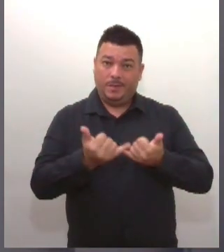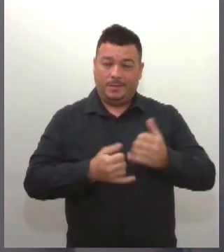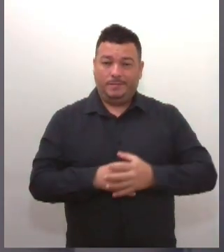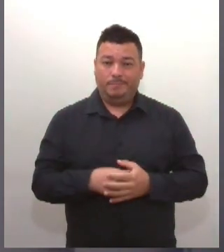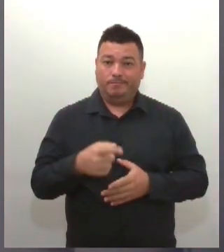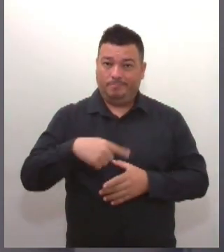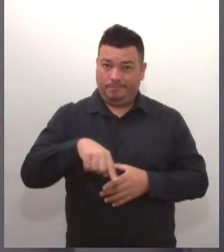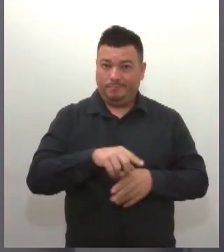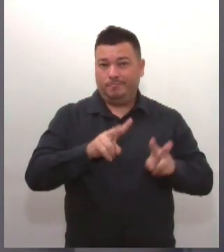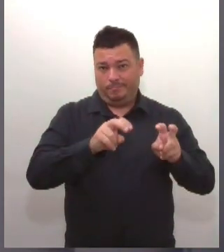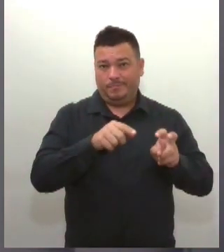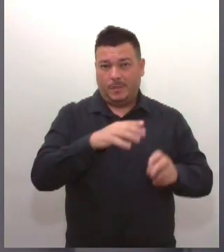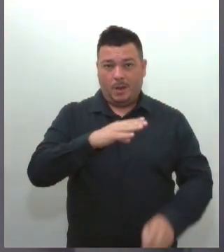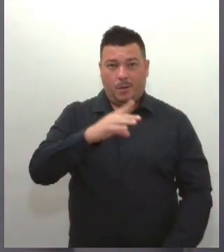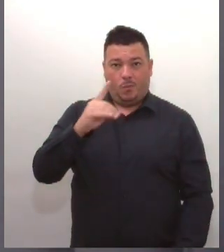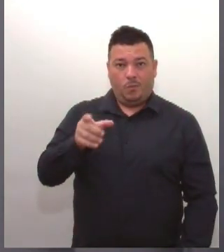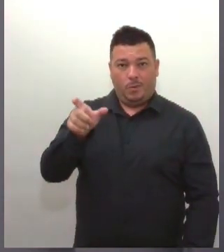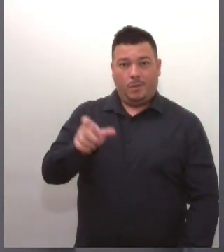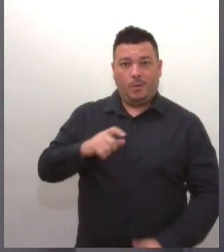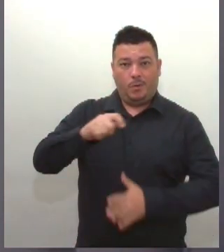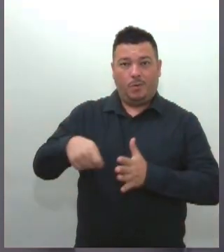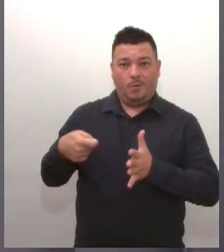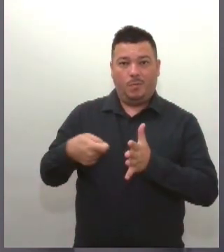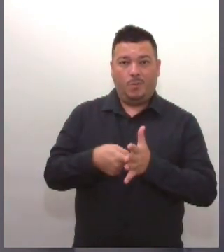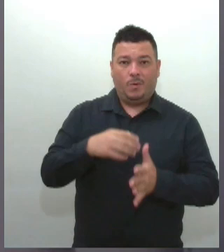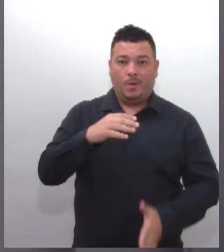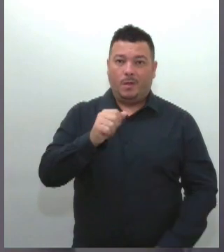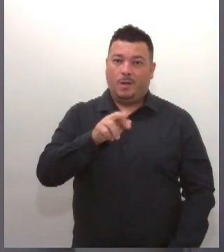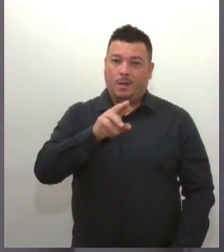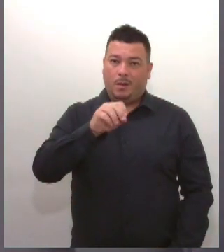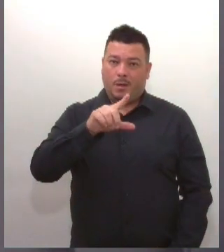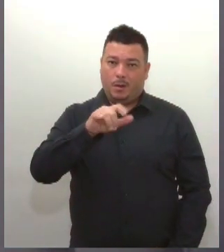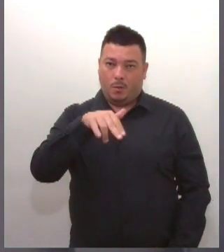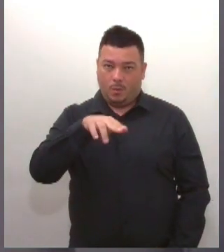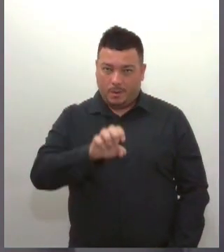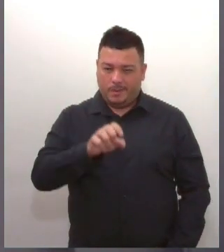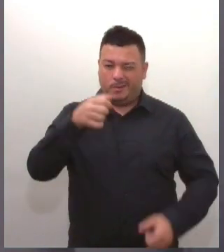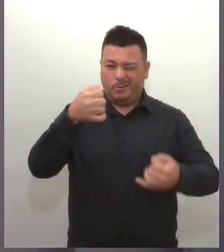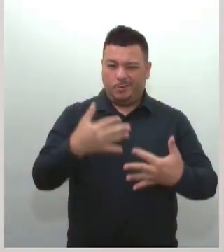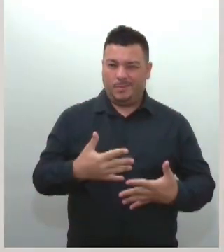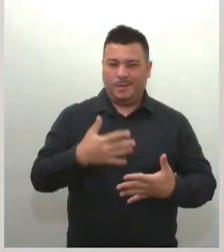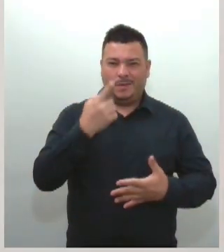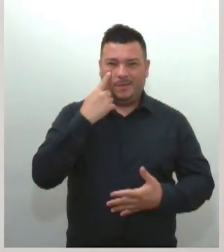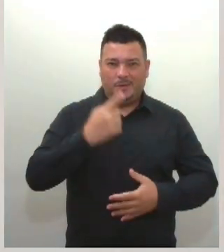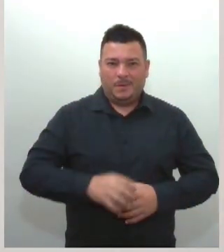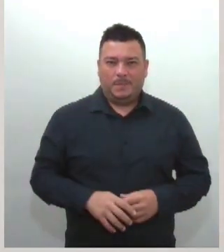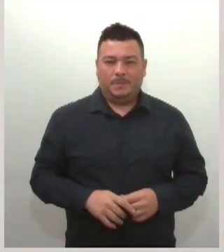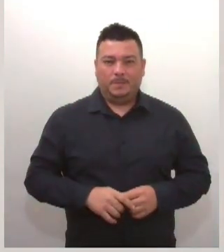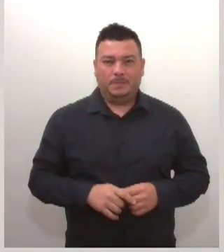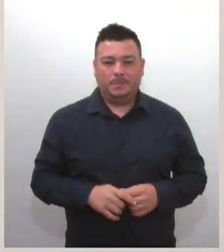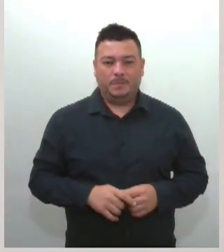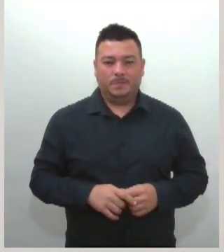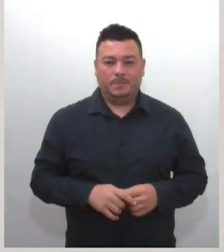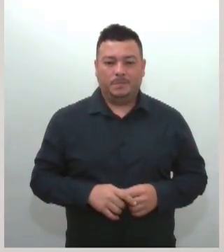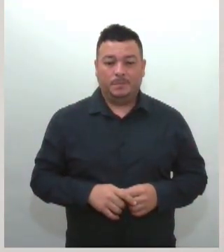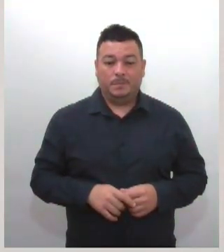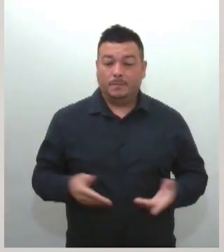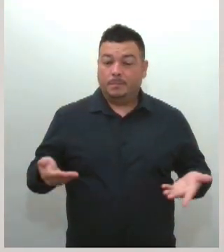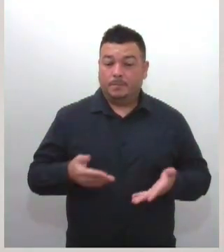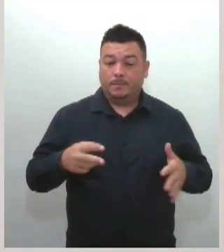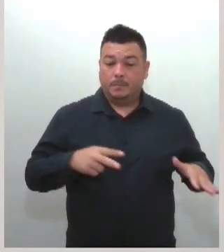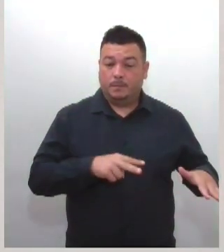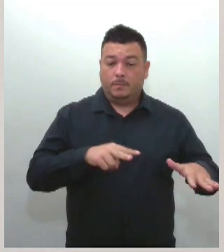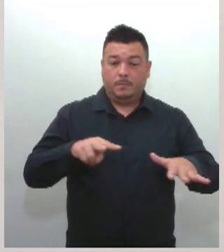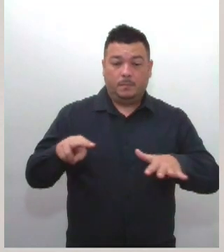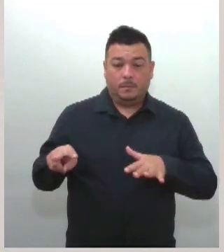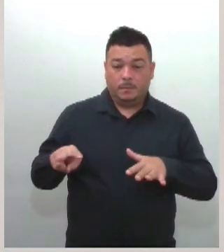coordenadora do PROCON Aracaju, Caroline Bongiovanni, tem mais informações. Nesta semana, o PROCON Aracaju realizou